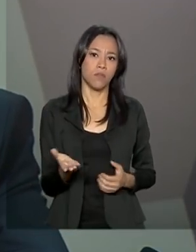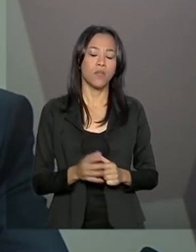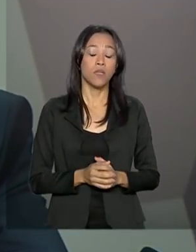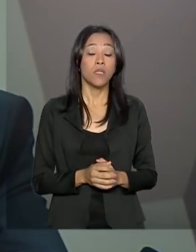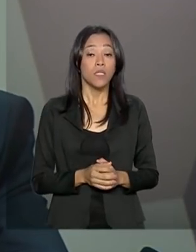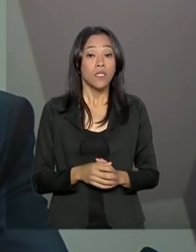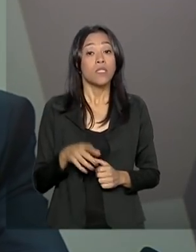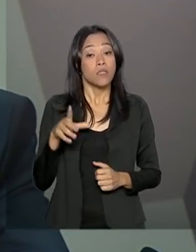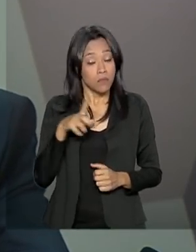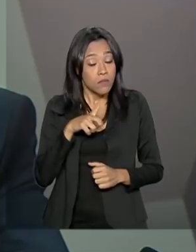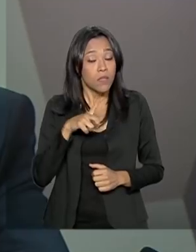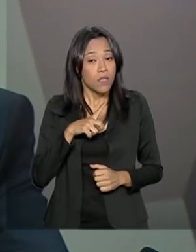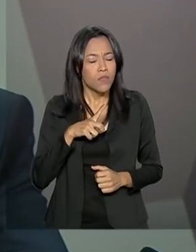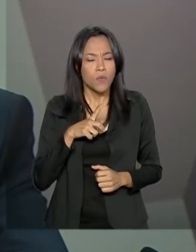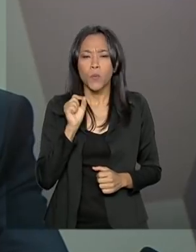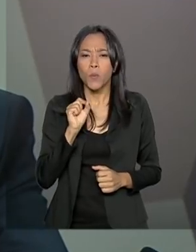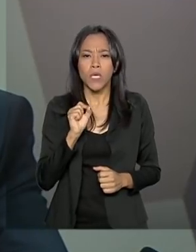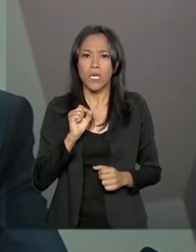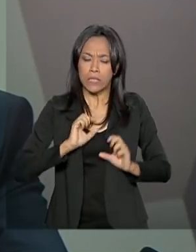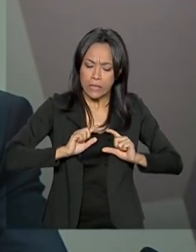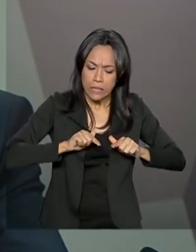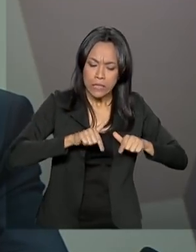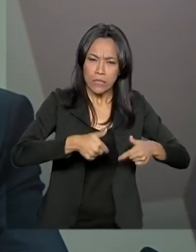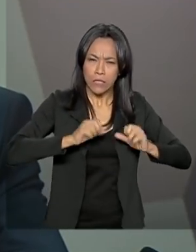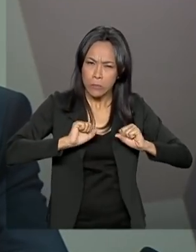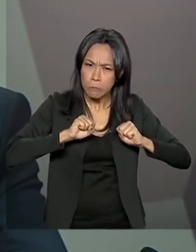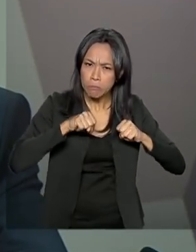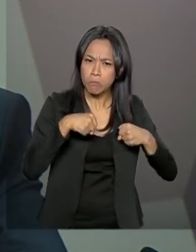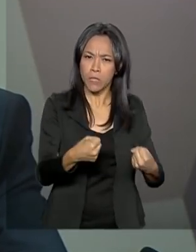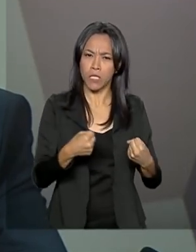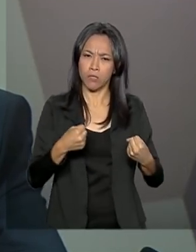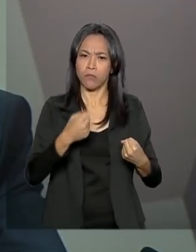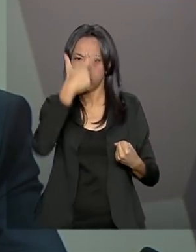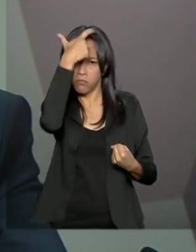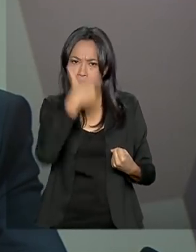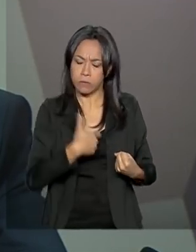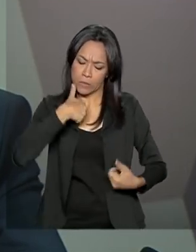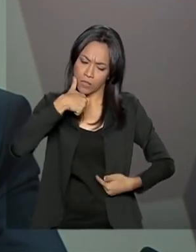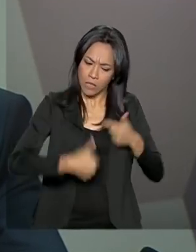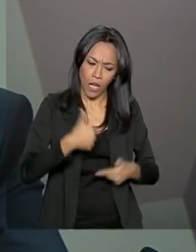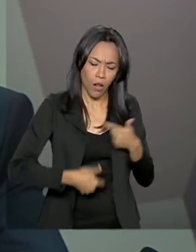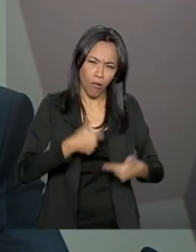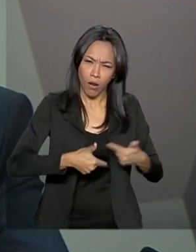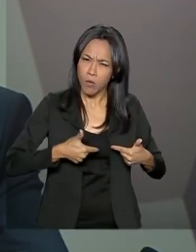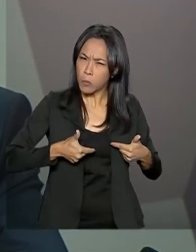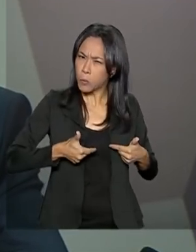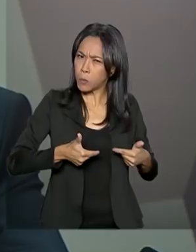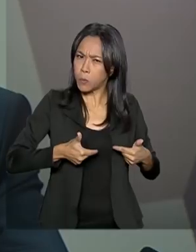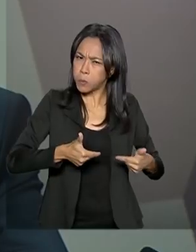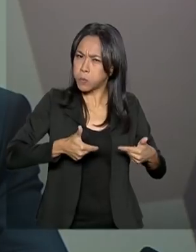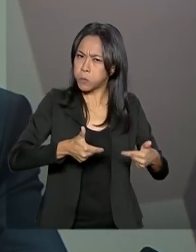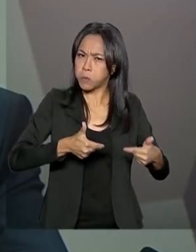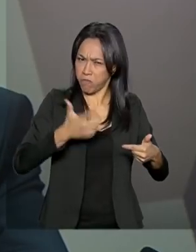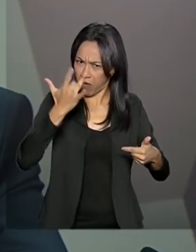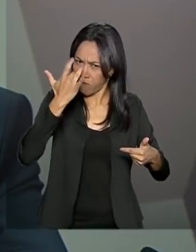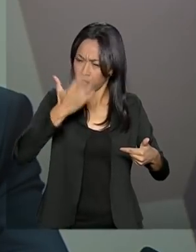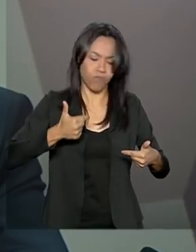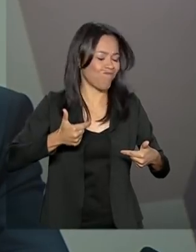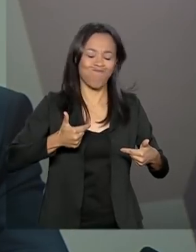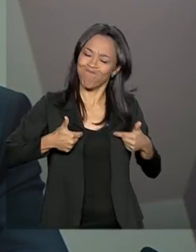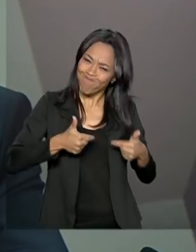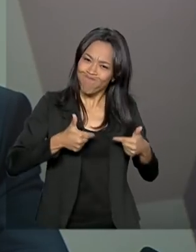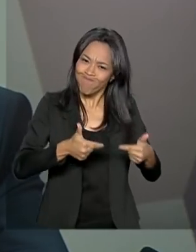envolveu muita dedicação, muito esforço. Não foi algo fácil. Eu fui